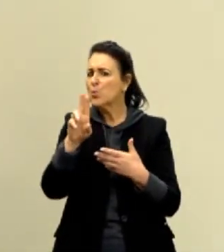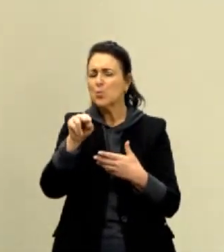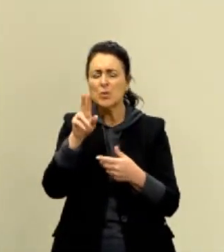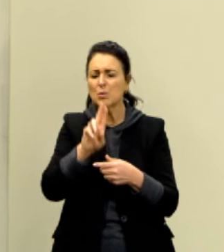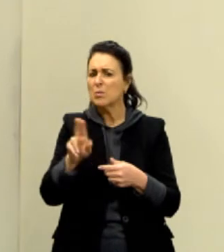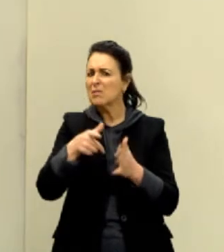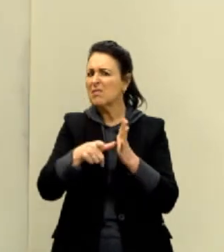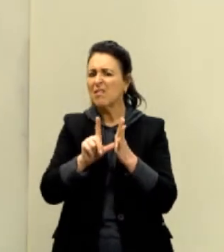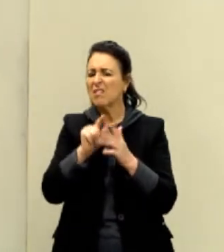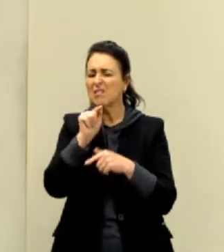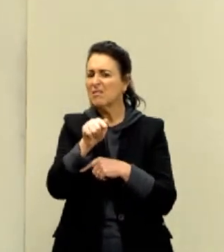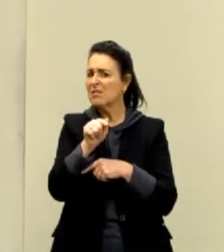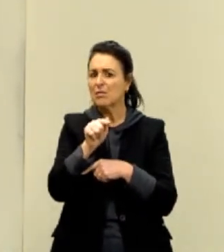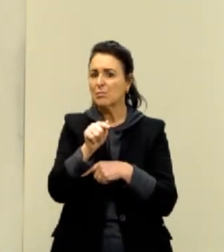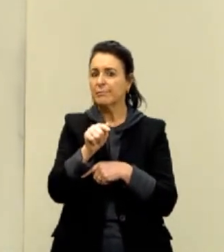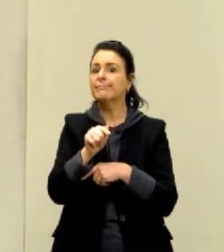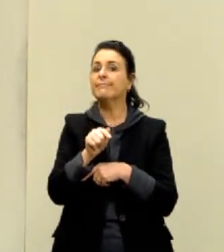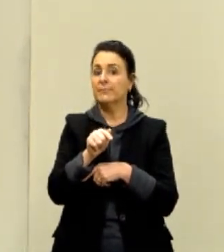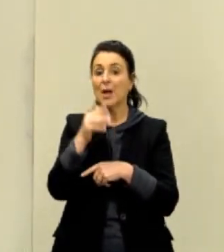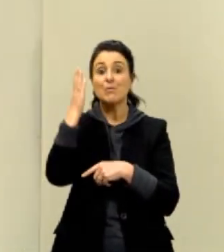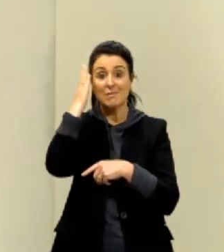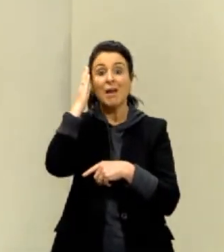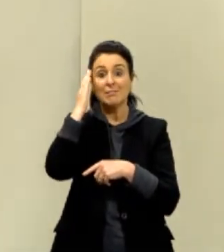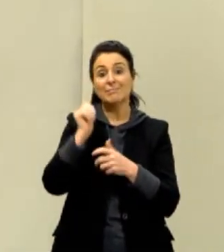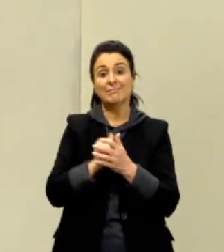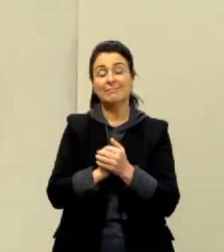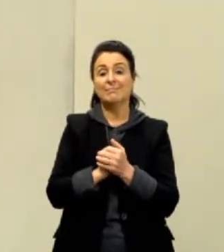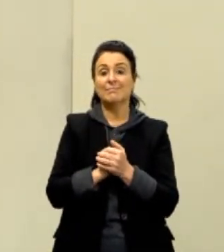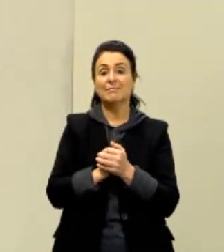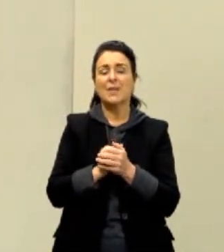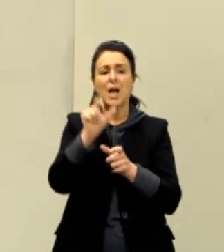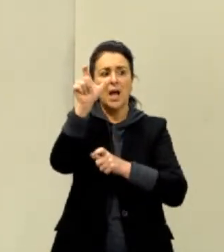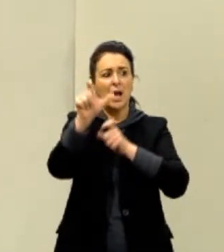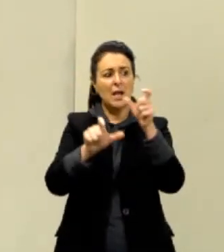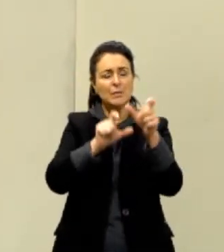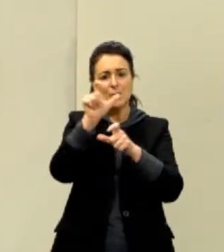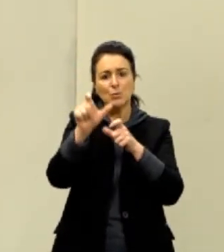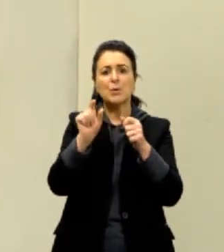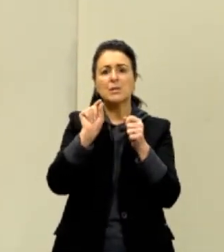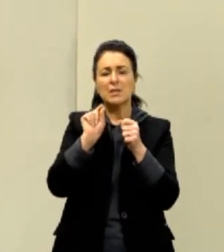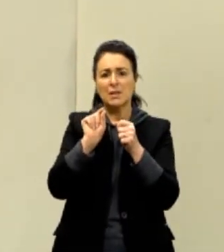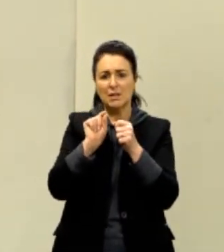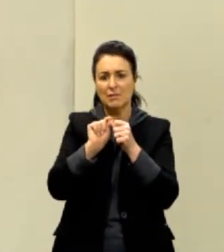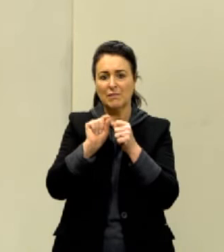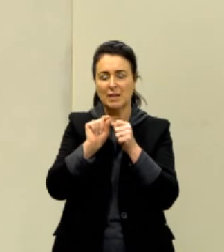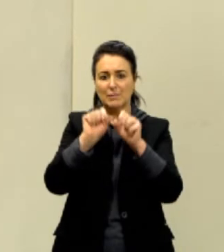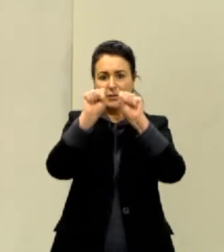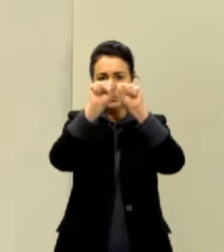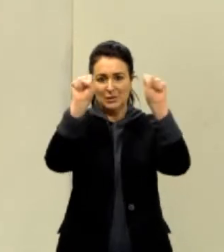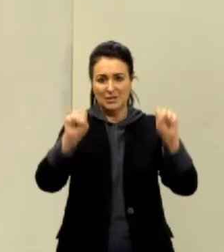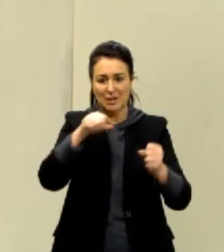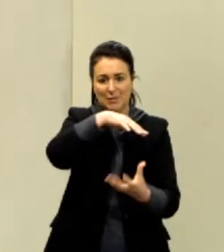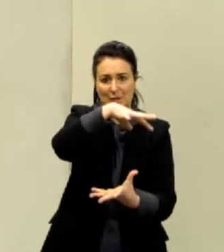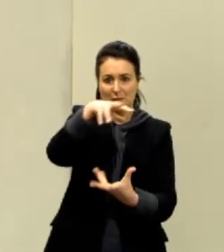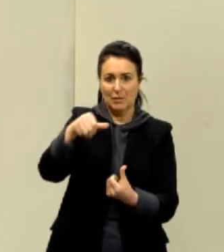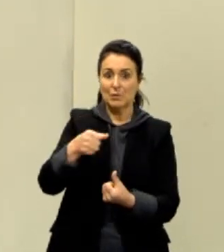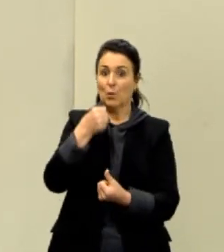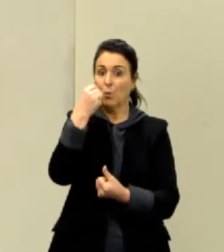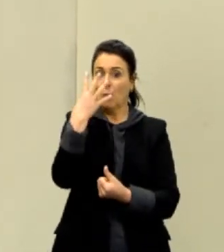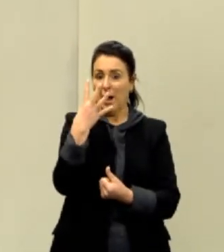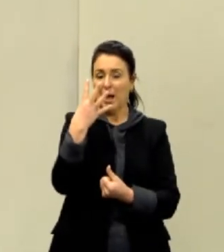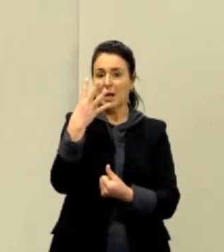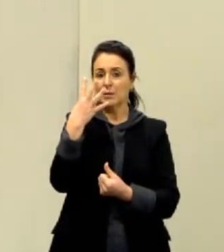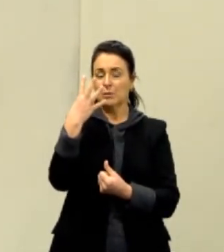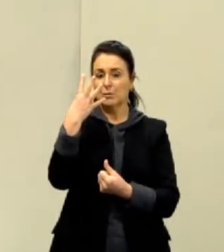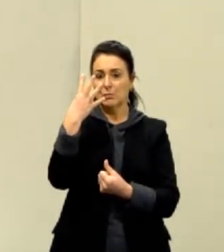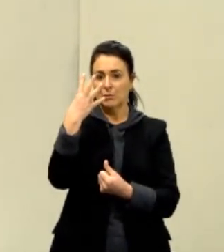aí. eu sei. O pessoal que faz parte do SI, que se reúne de quatro em quatro anos na França,